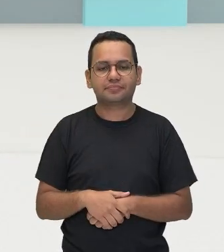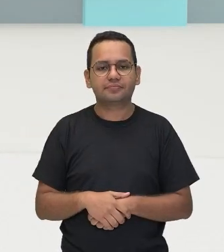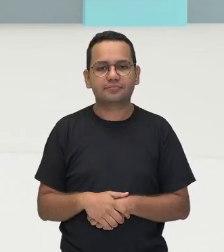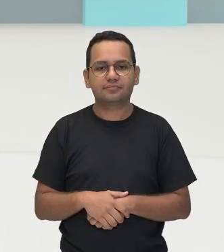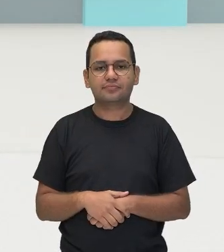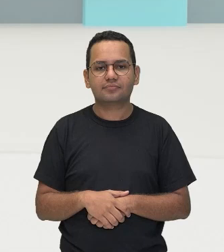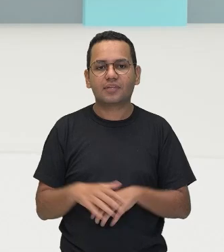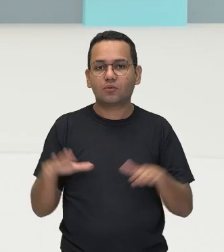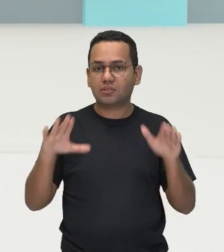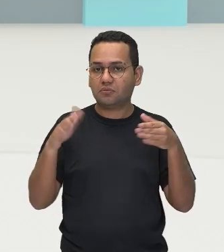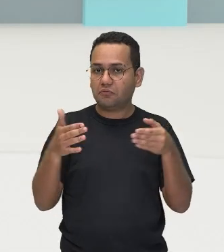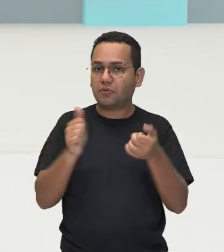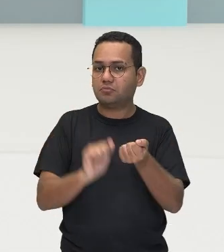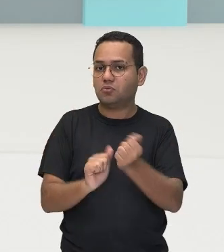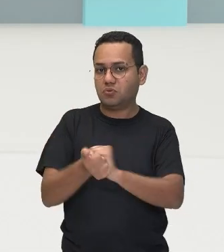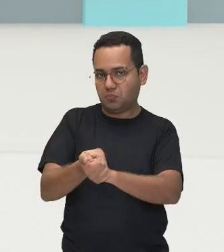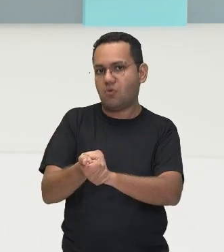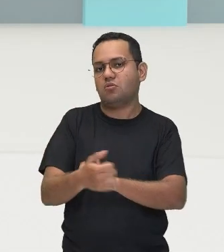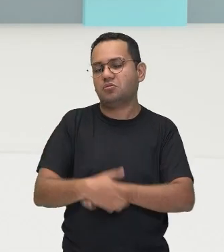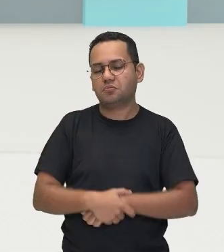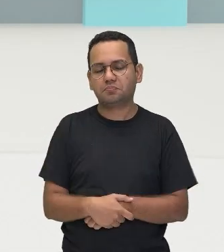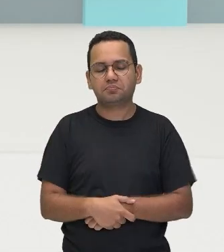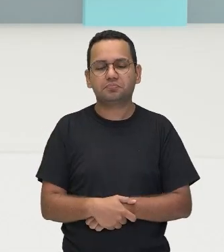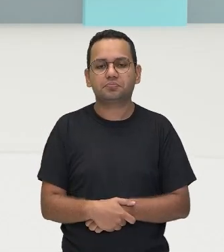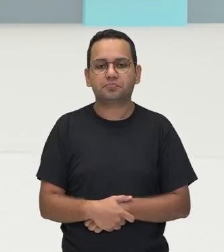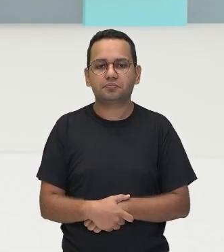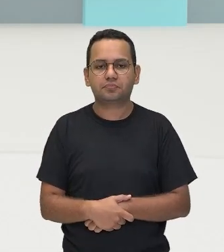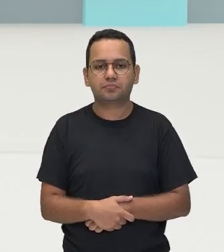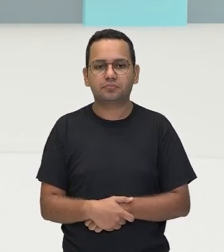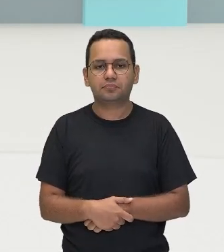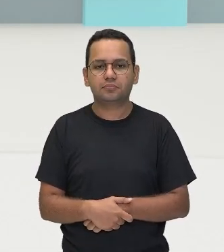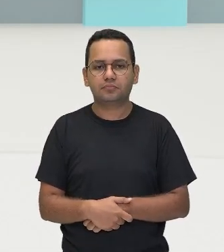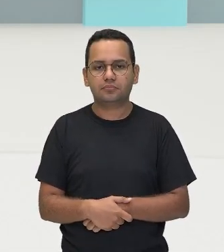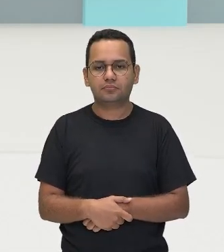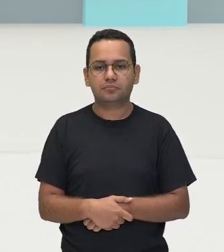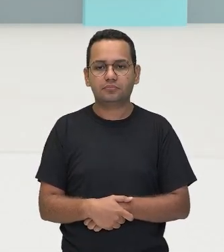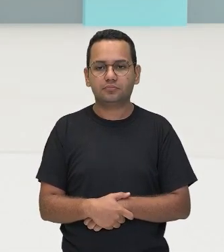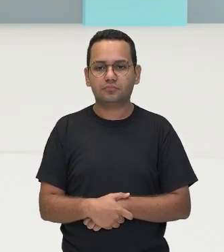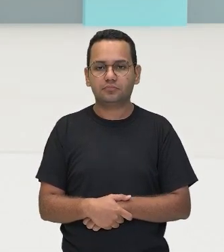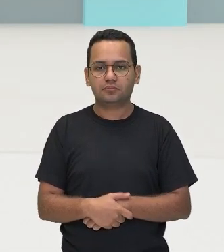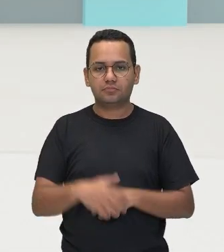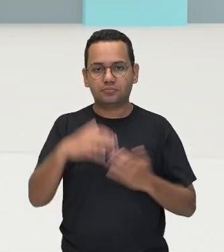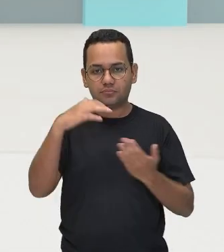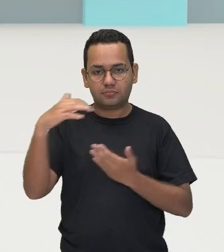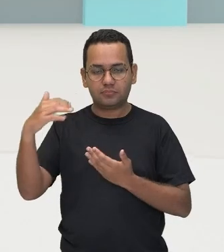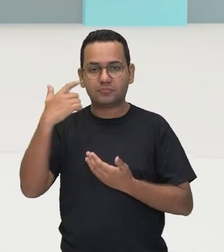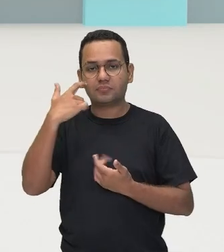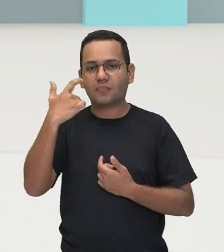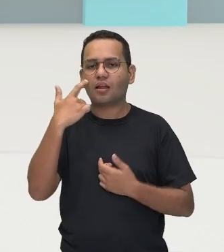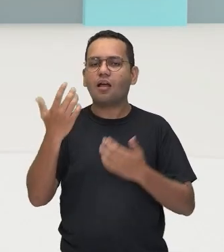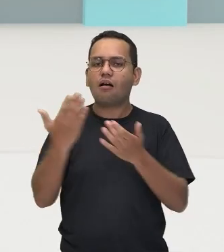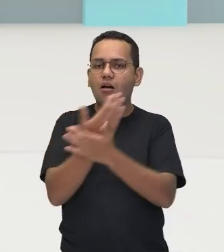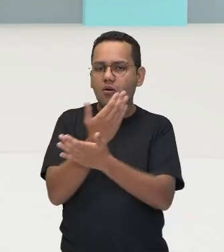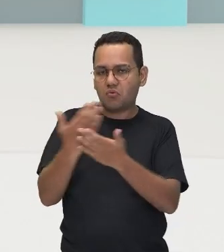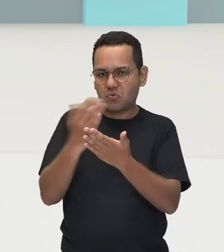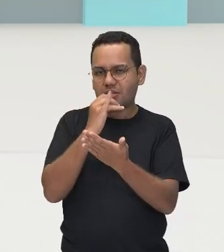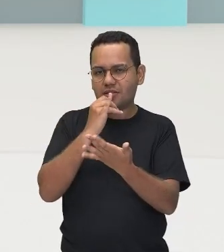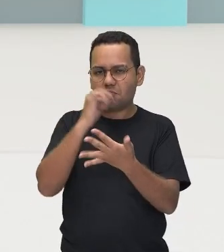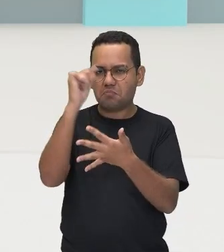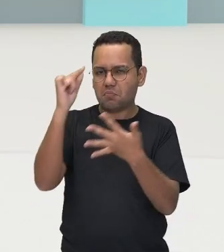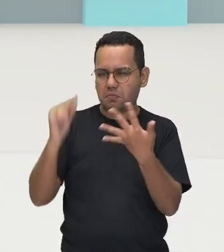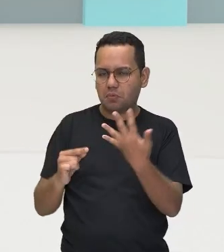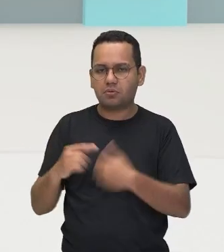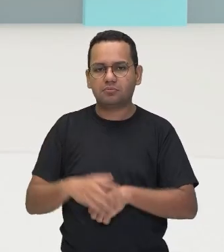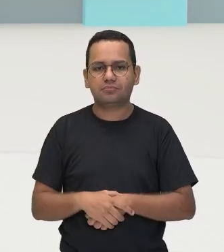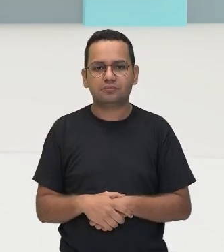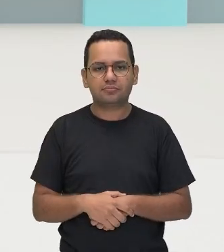a parte esportiva só. Estou falando só da parte esportiva, ok? Agora sim, nós vamos ver aí, alguns exemplos bacanas aí. Vamos embora marcar só para